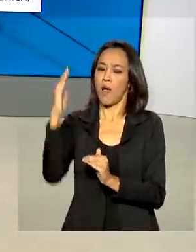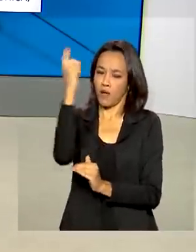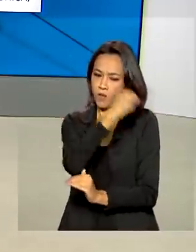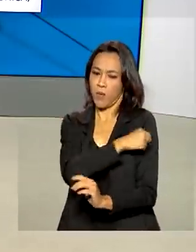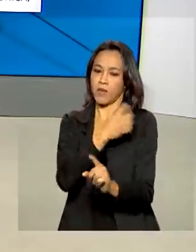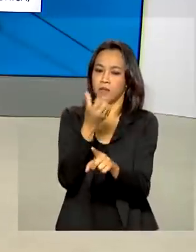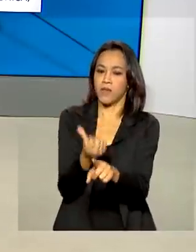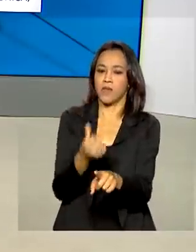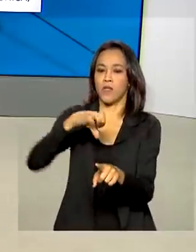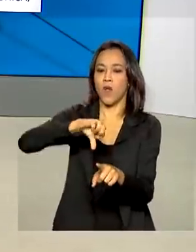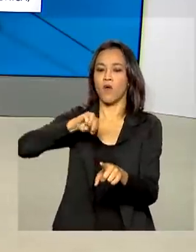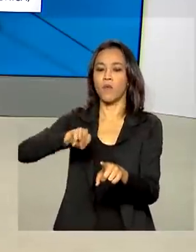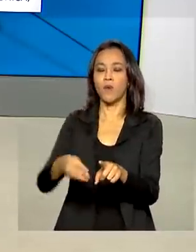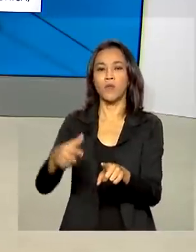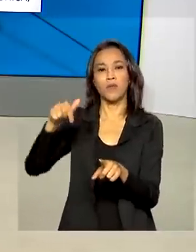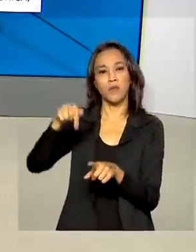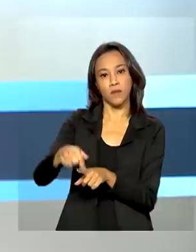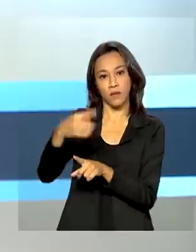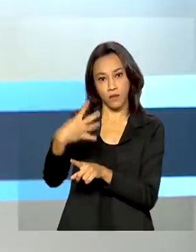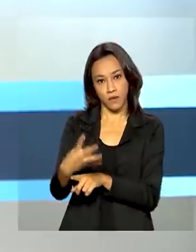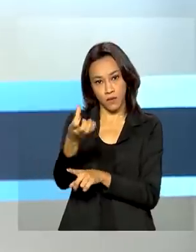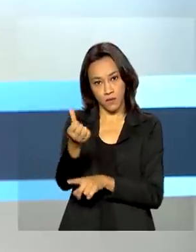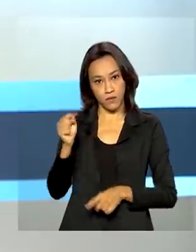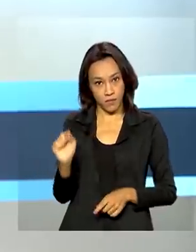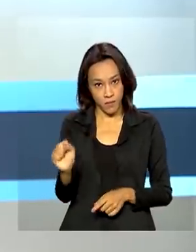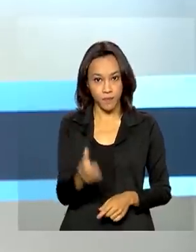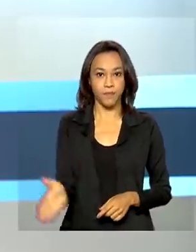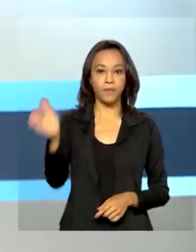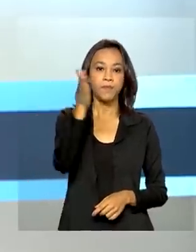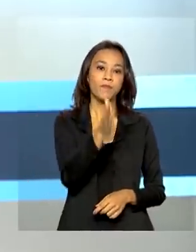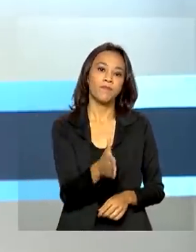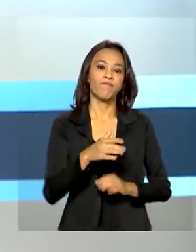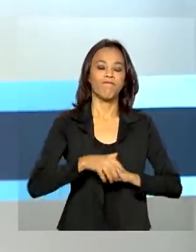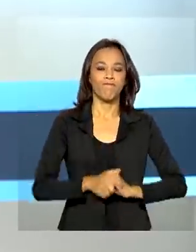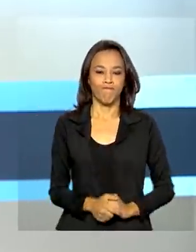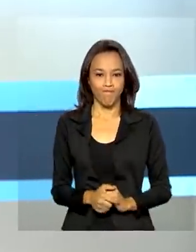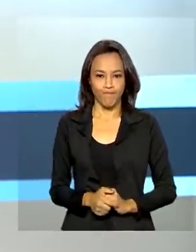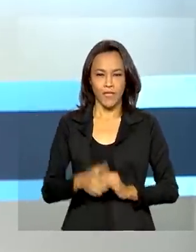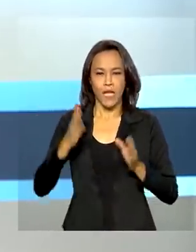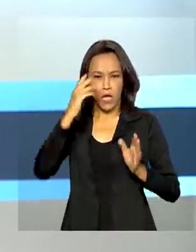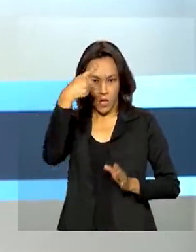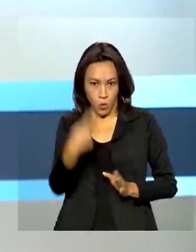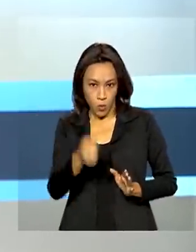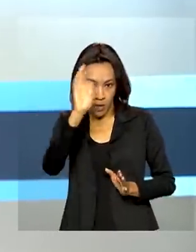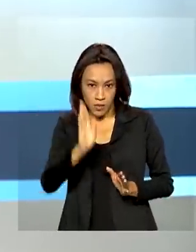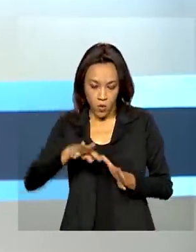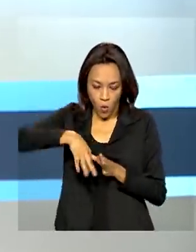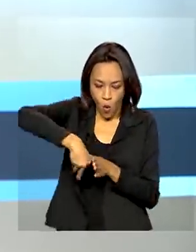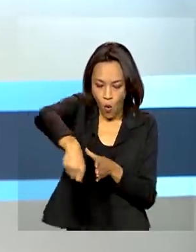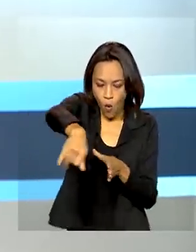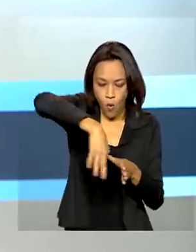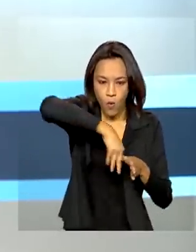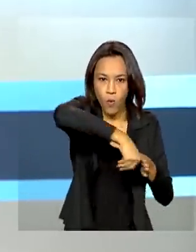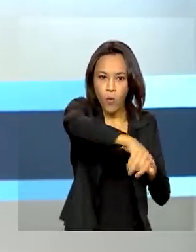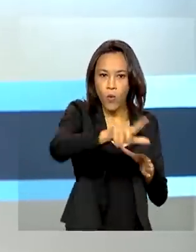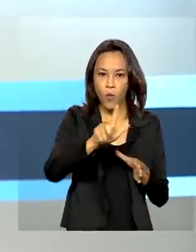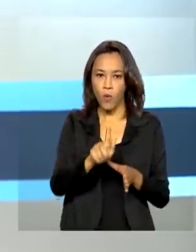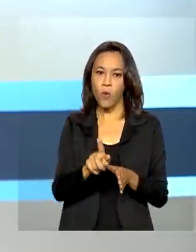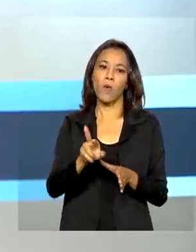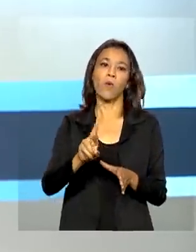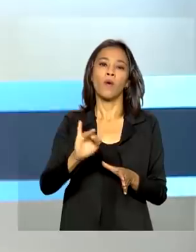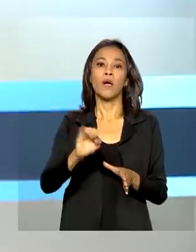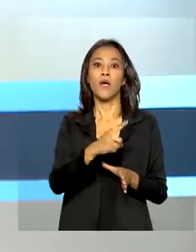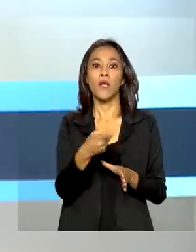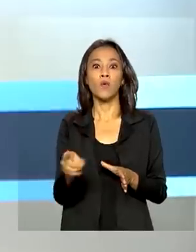746 mil. A produção brasileira de grãos deve ser de 252 milhões